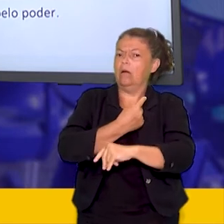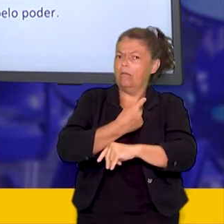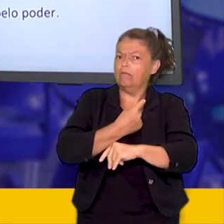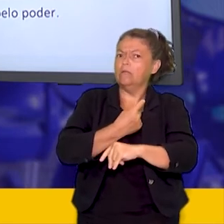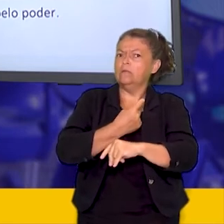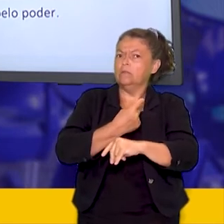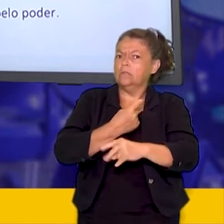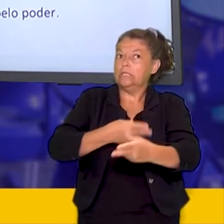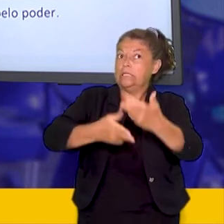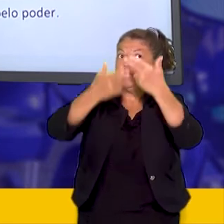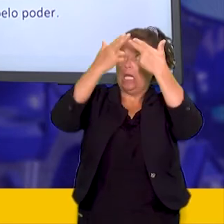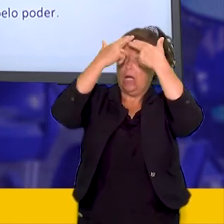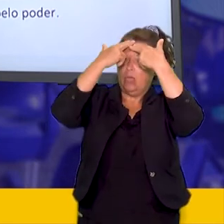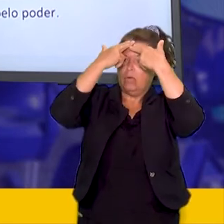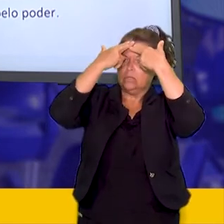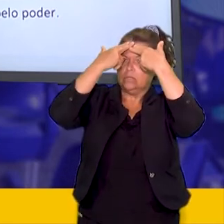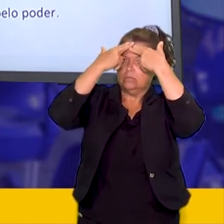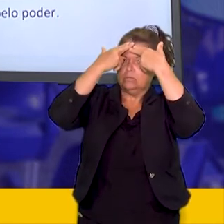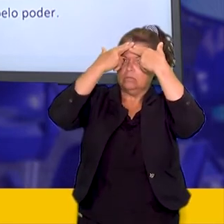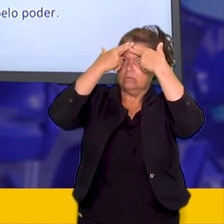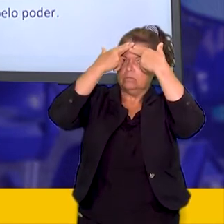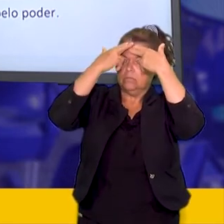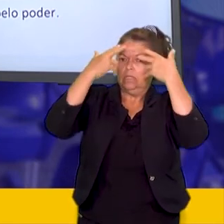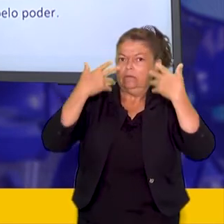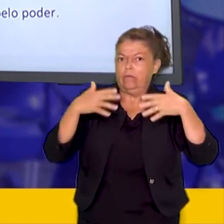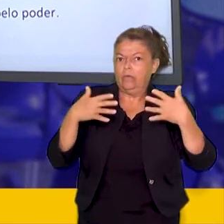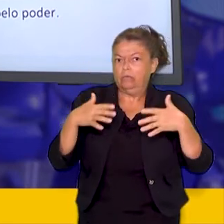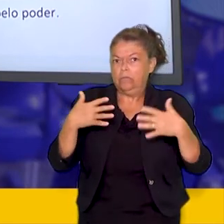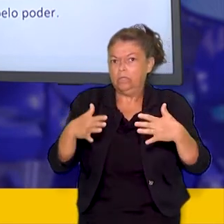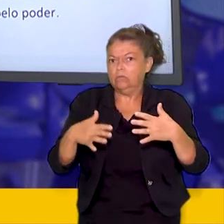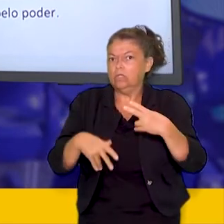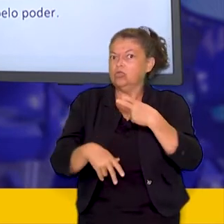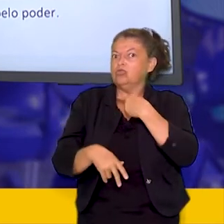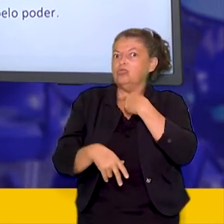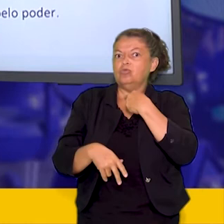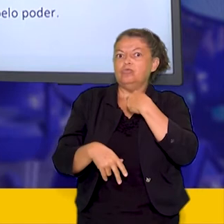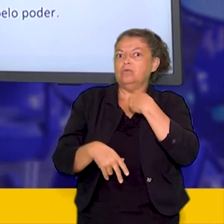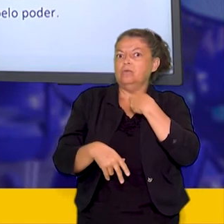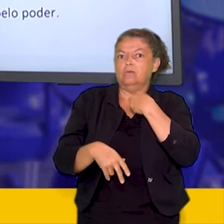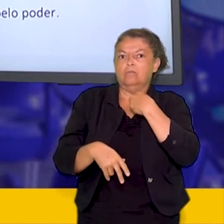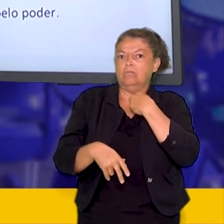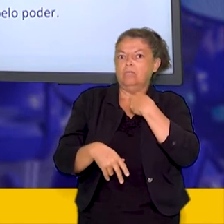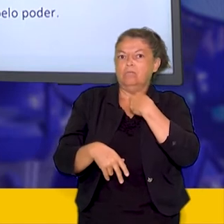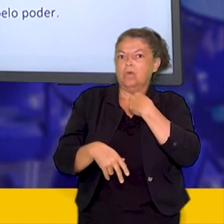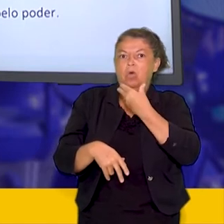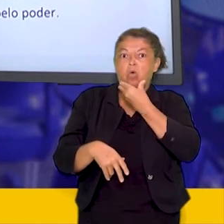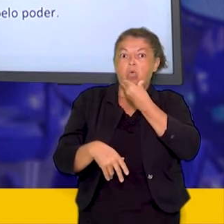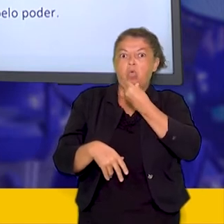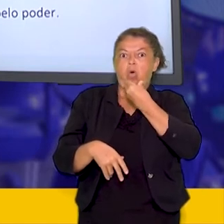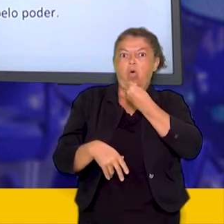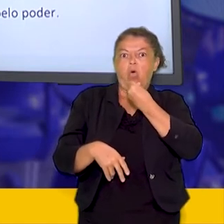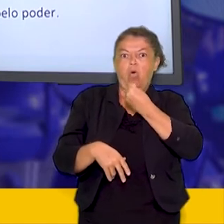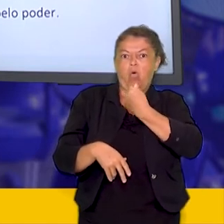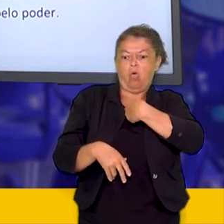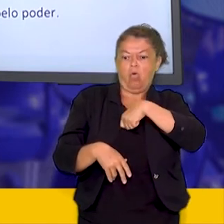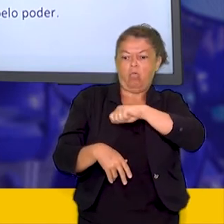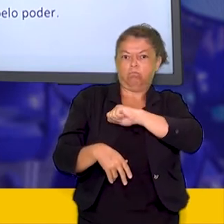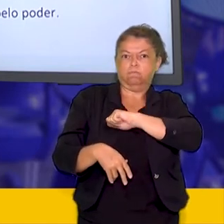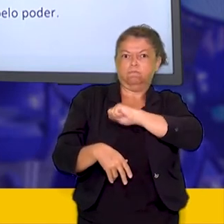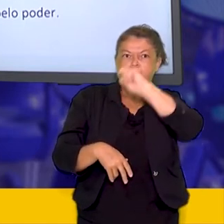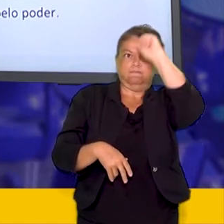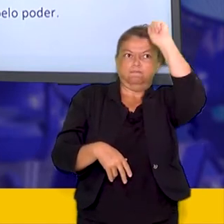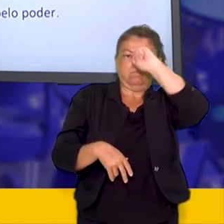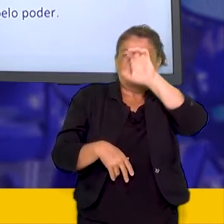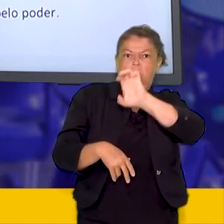paramilitar do coronel não poderia ser enfrentado por um cidadão comum. Somente outro grande